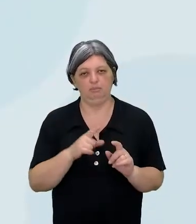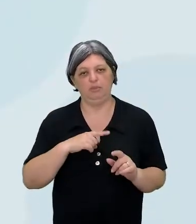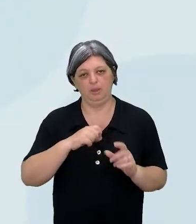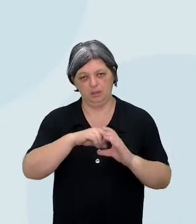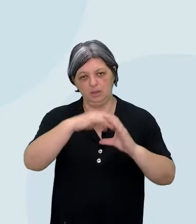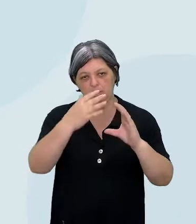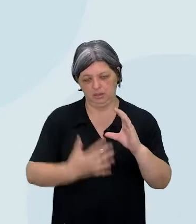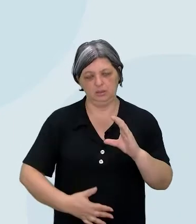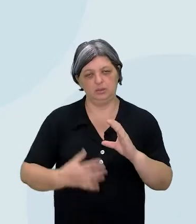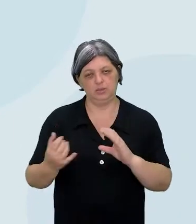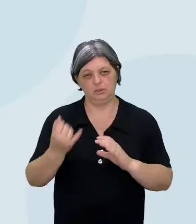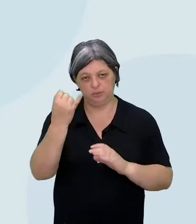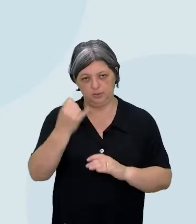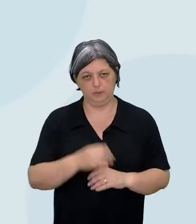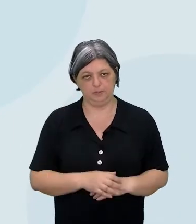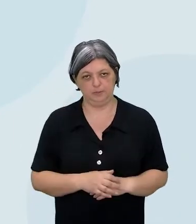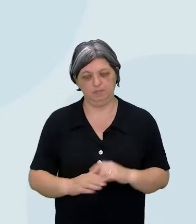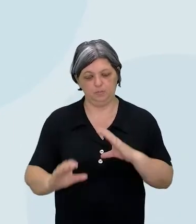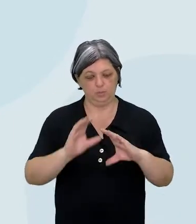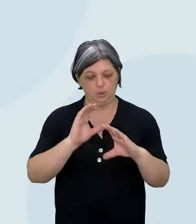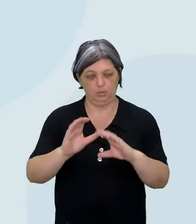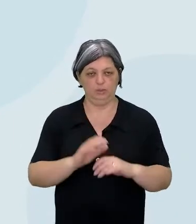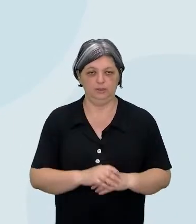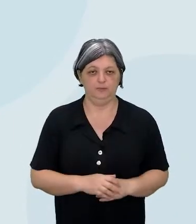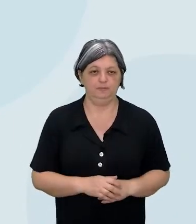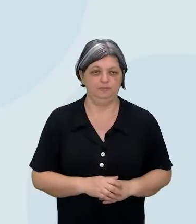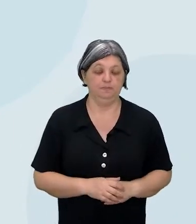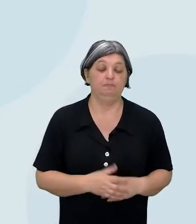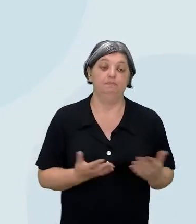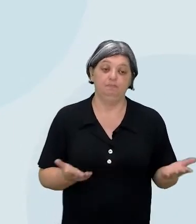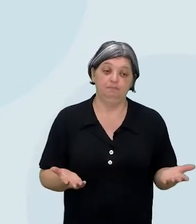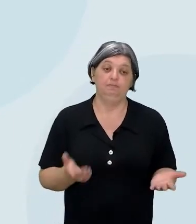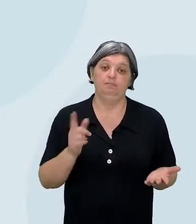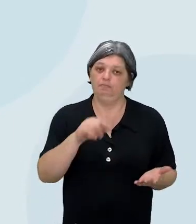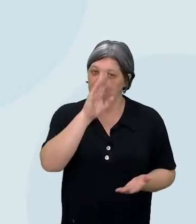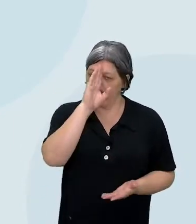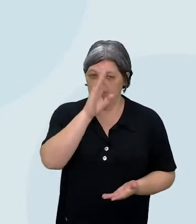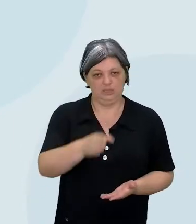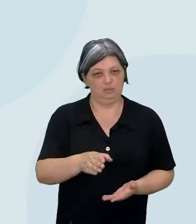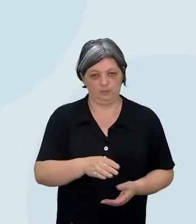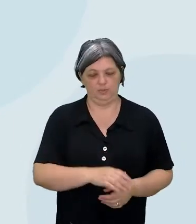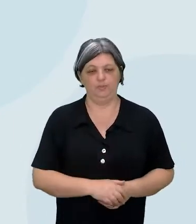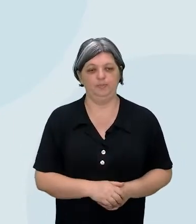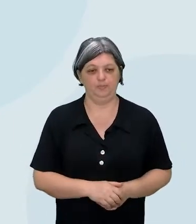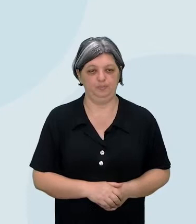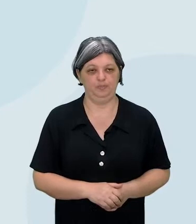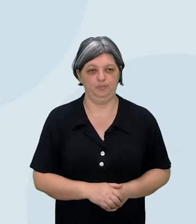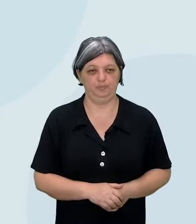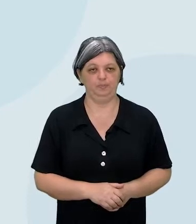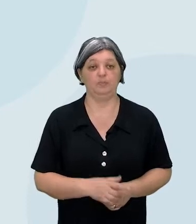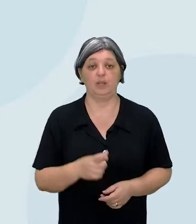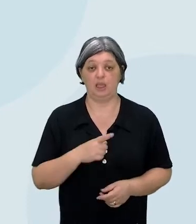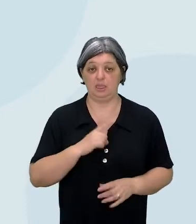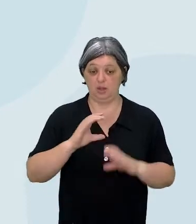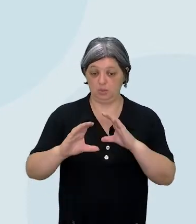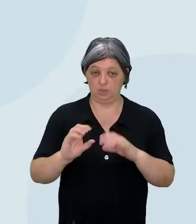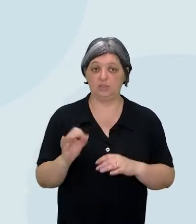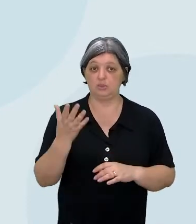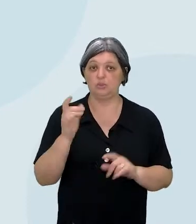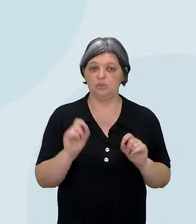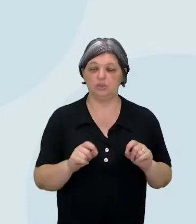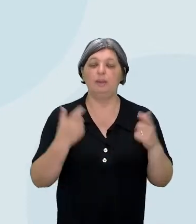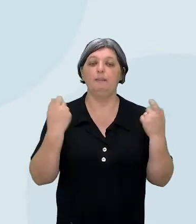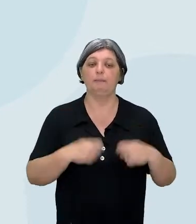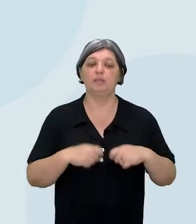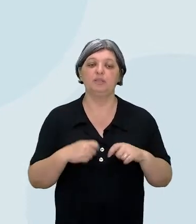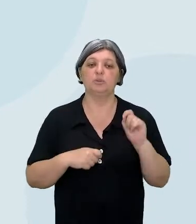que são importantes para a comunicação, na verdade, essenciais. Para você ter uma comunicação, você precisa